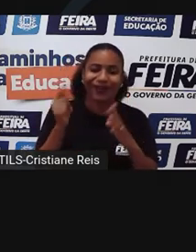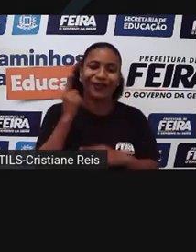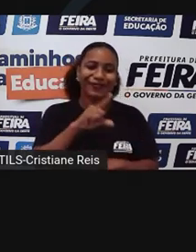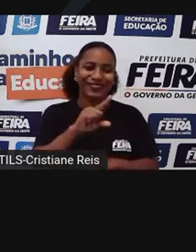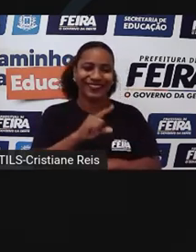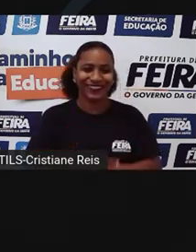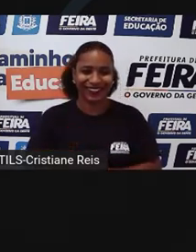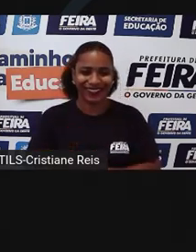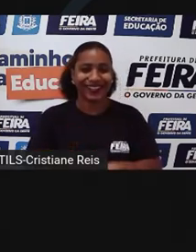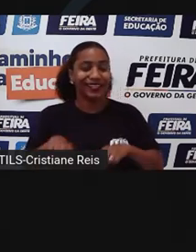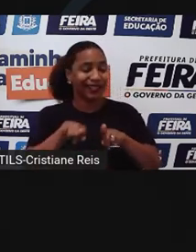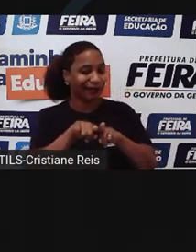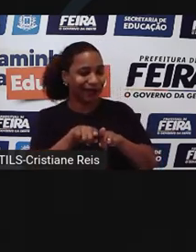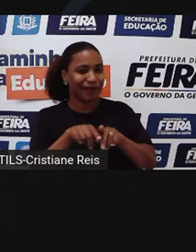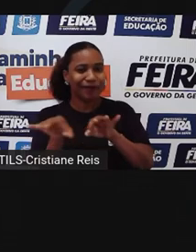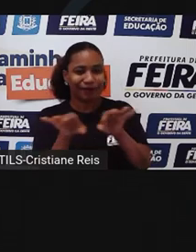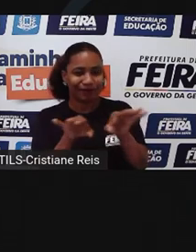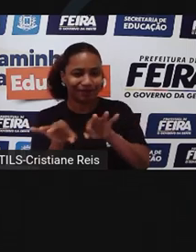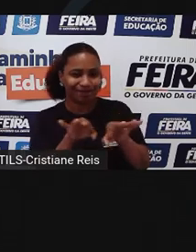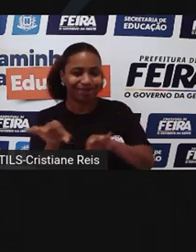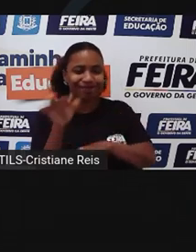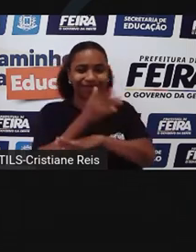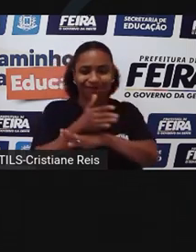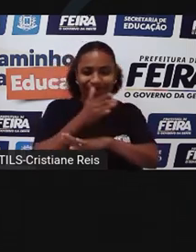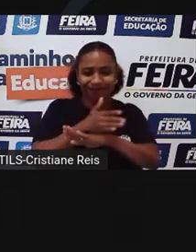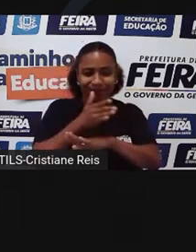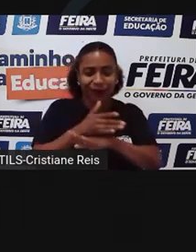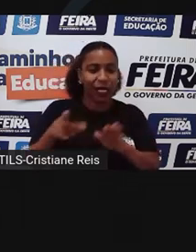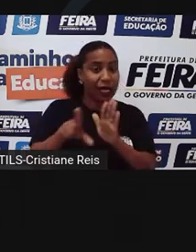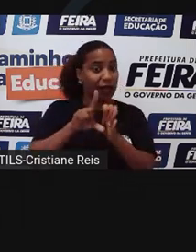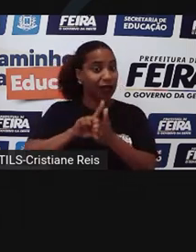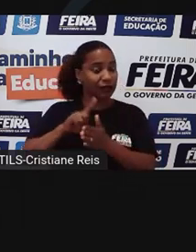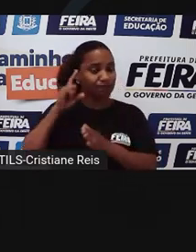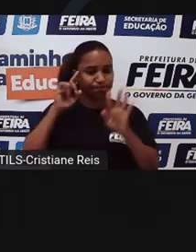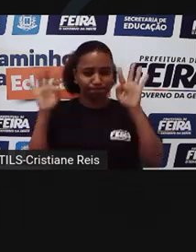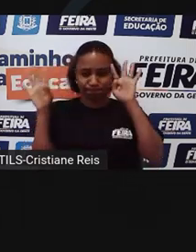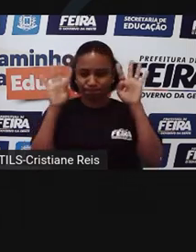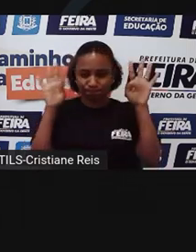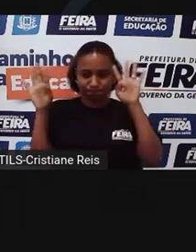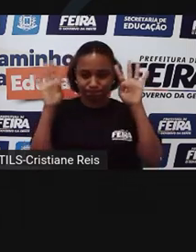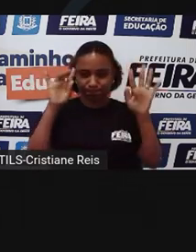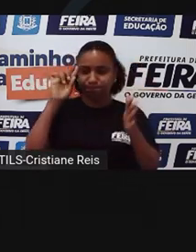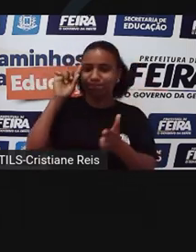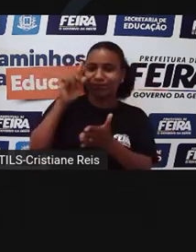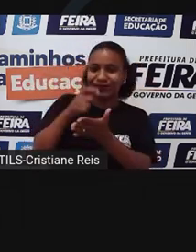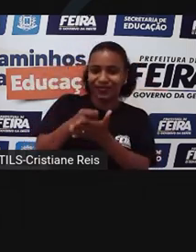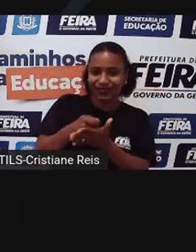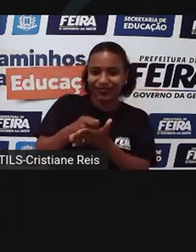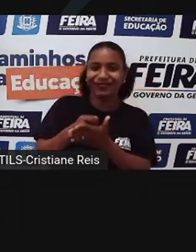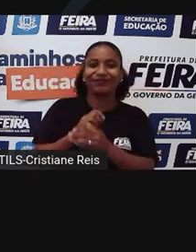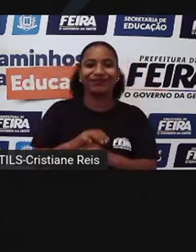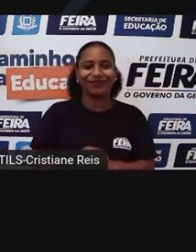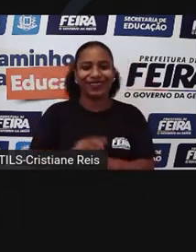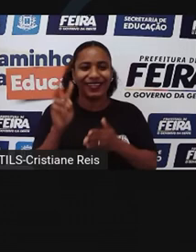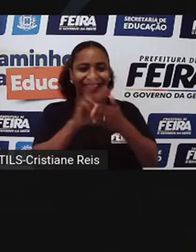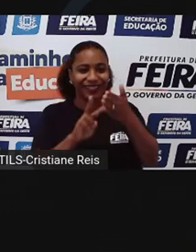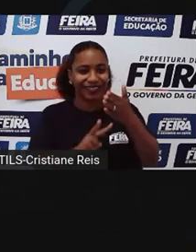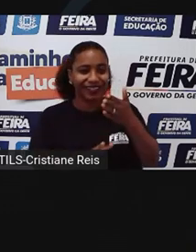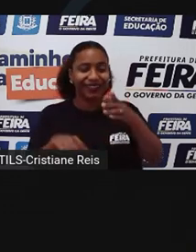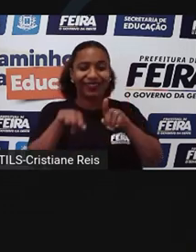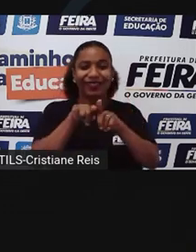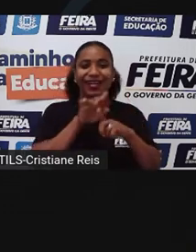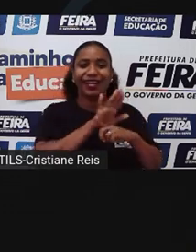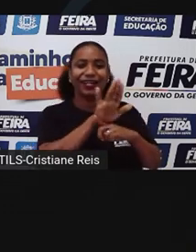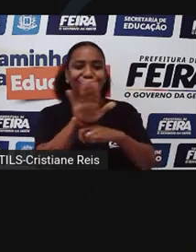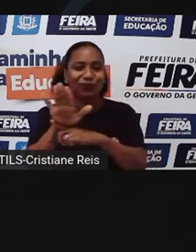preparar e planejar, antes que venhamos a tomar qualquer decisão sobre as coisas. A leitura é outra maneira essencial que pode nos